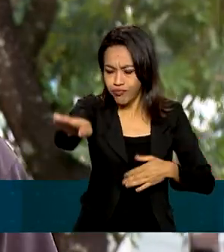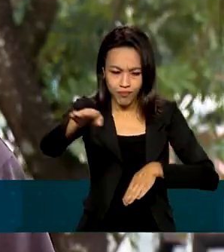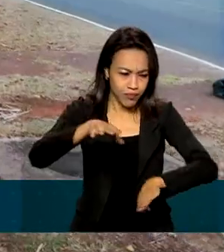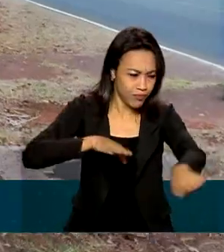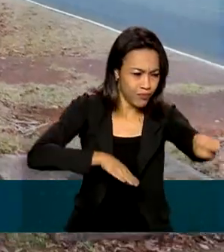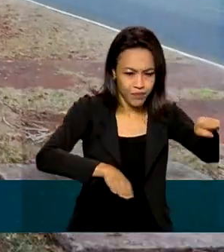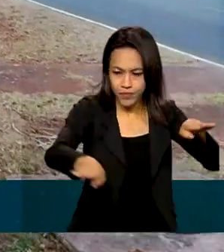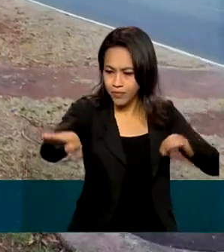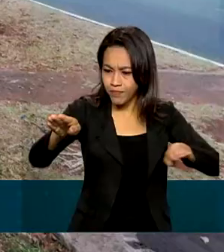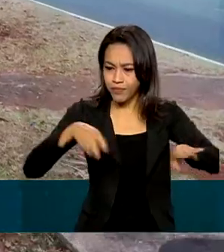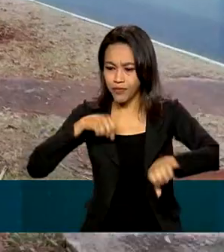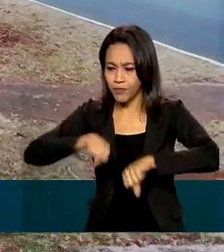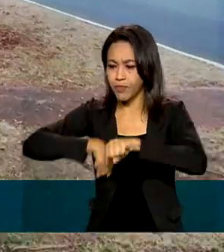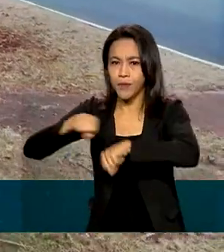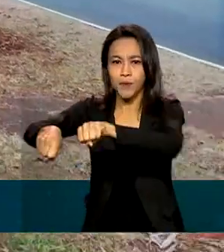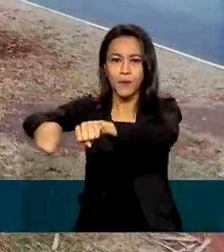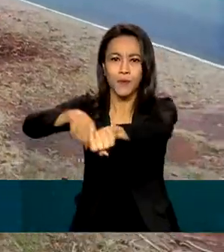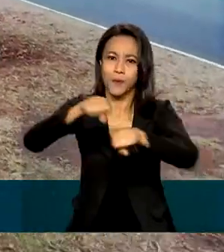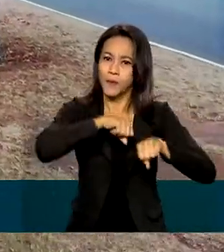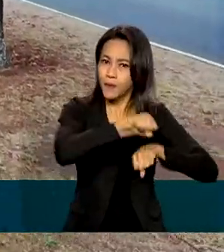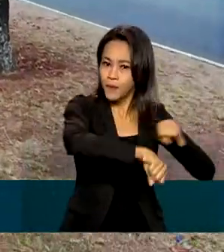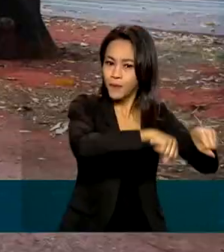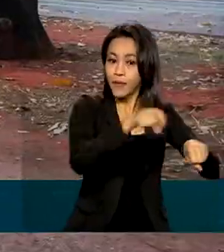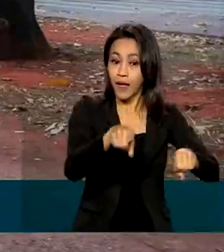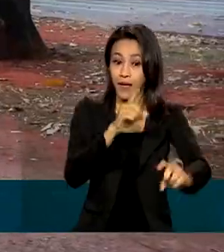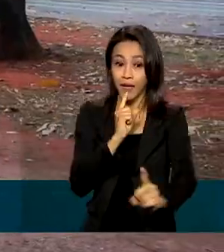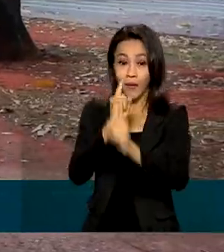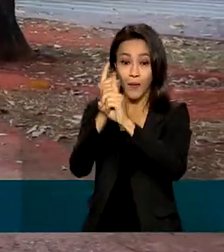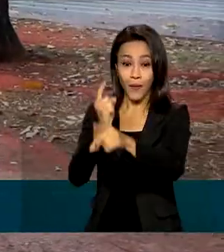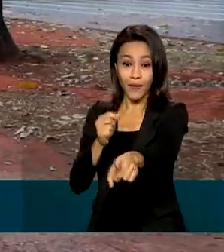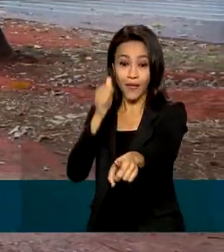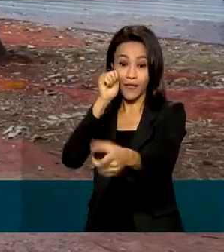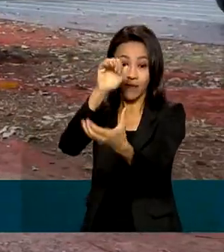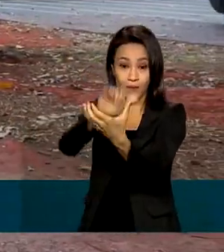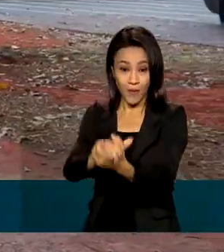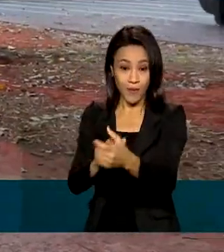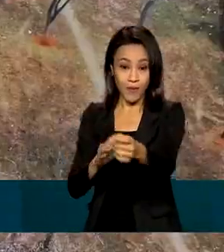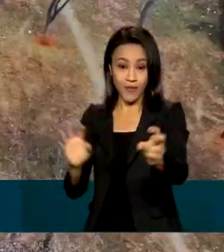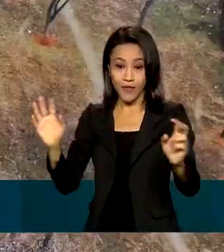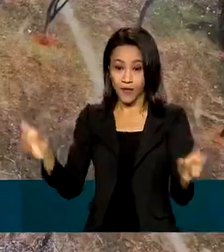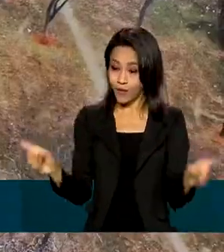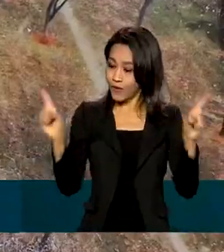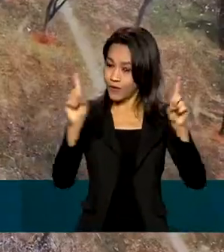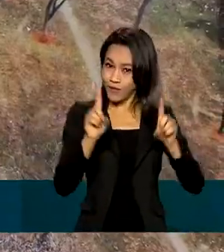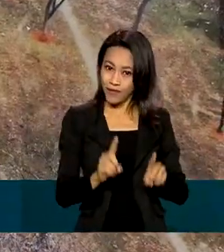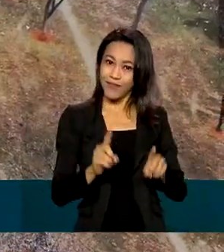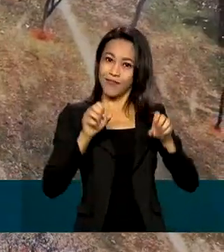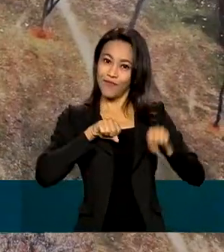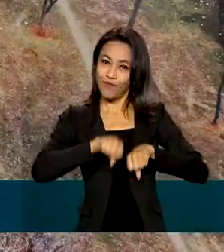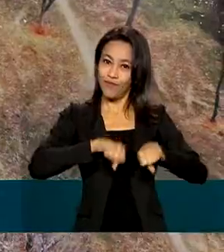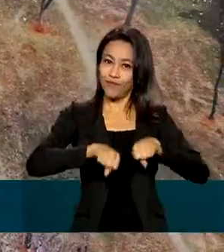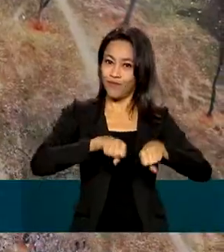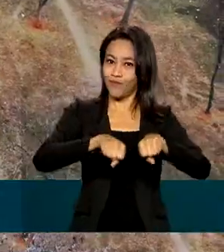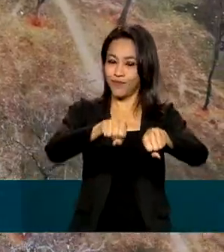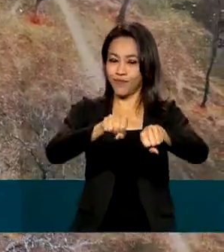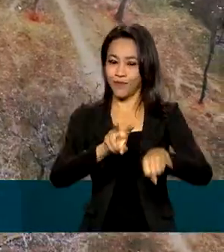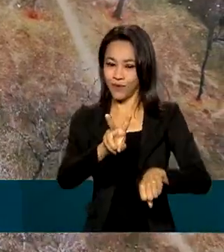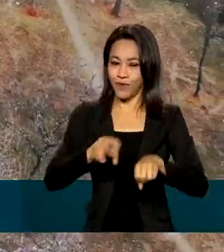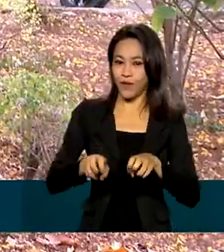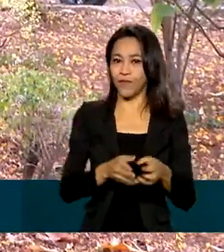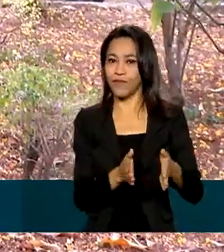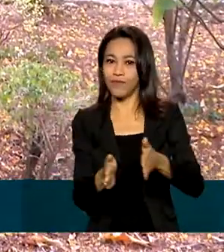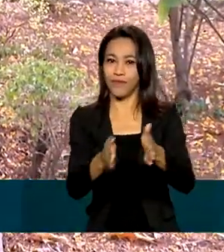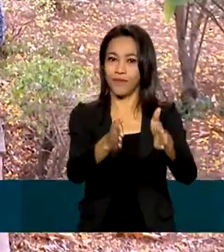plano. No caminho para casa, ele encontra a esposa, Roniele, e os dois terminam juntos o trajeto. Para ir e voltar do